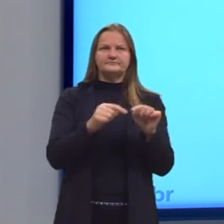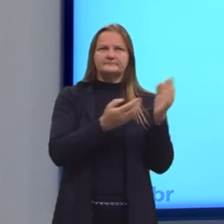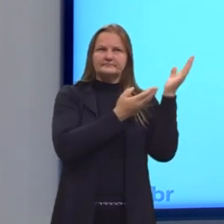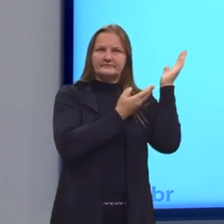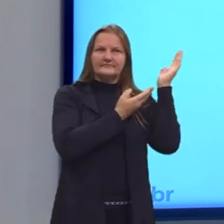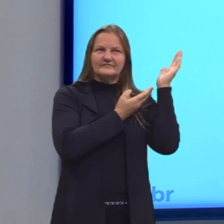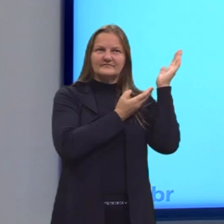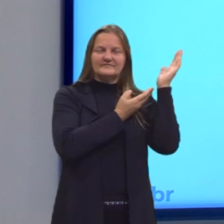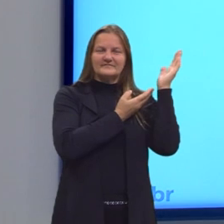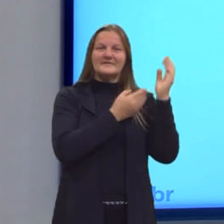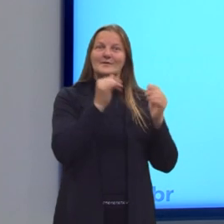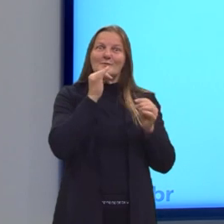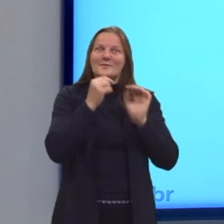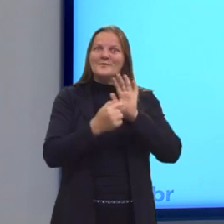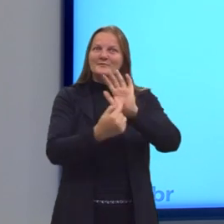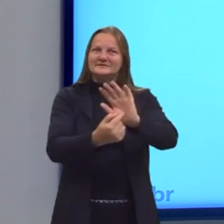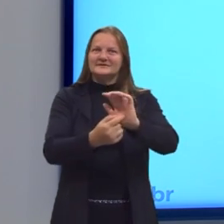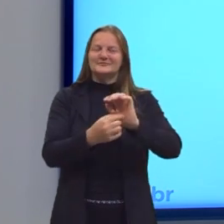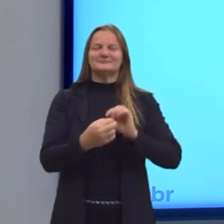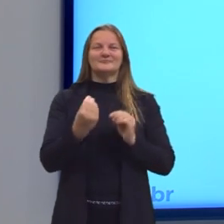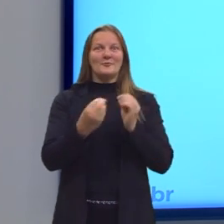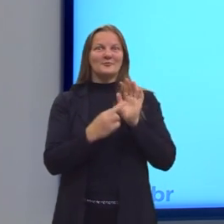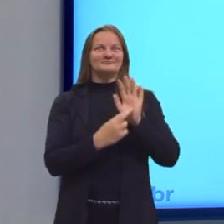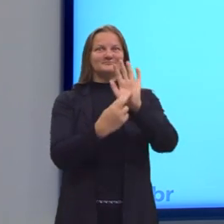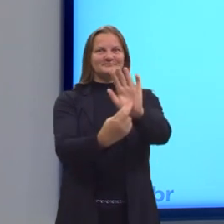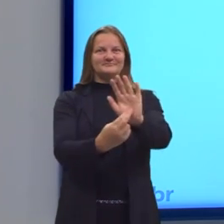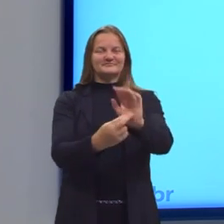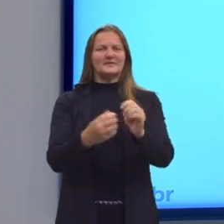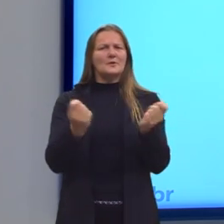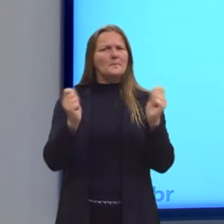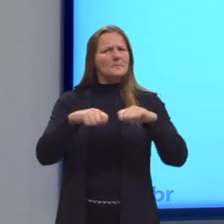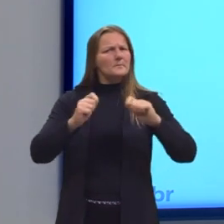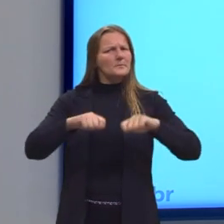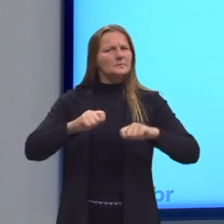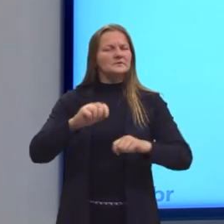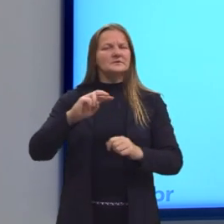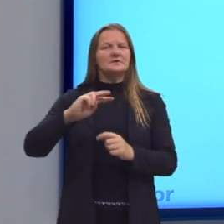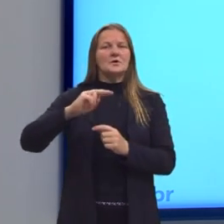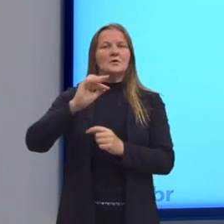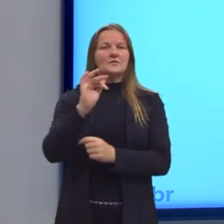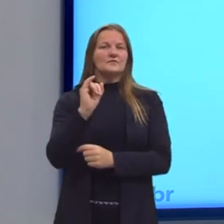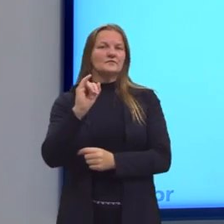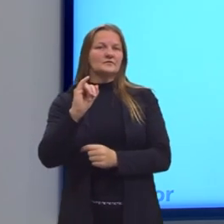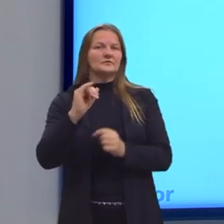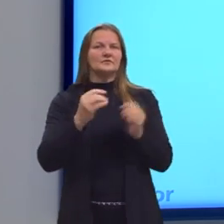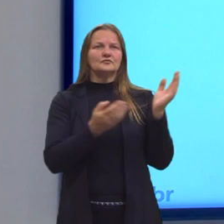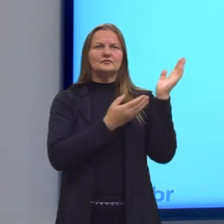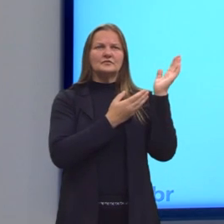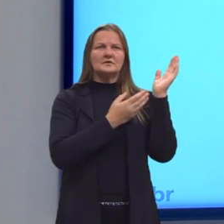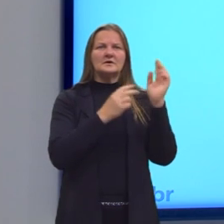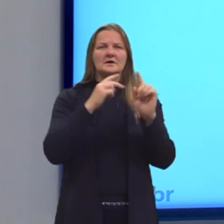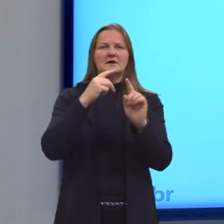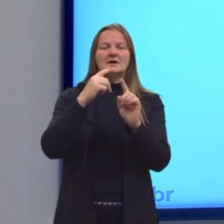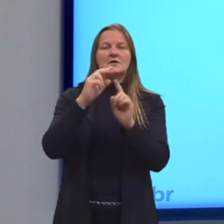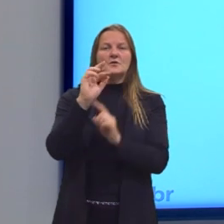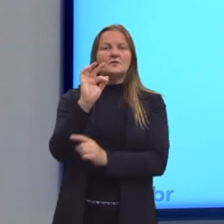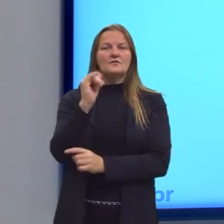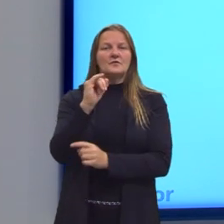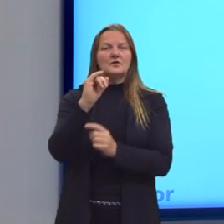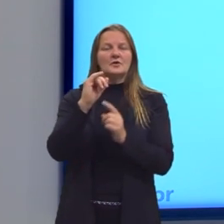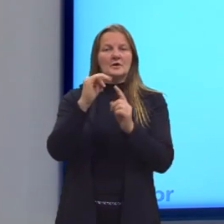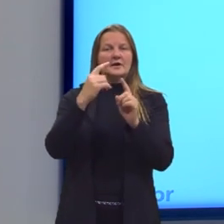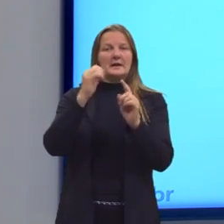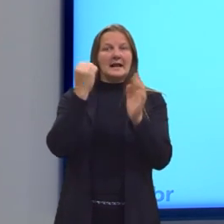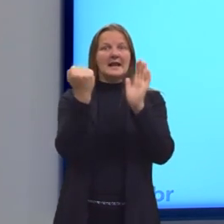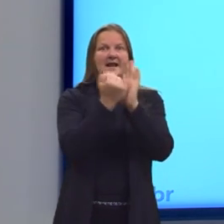Então aqui nós temos o quadro representando ali as potências de Φ. Nós temos então Φ² é igual a Φ